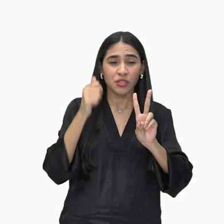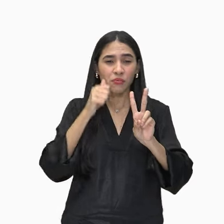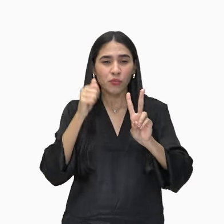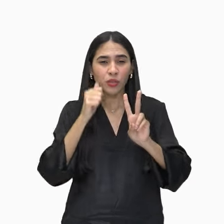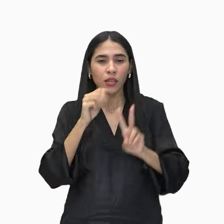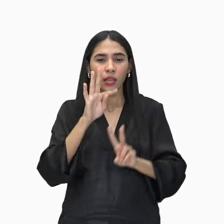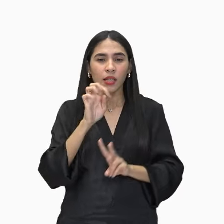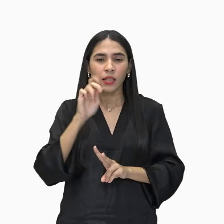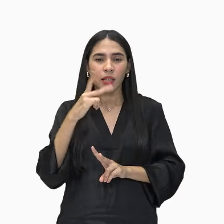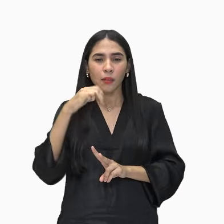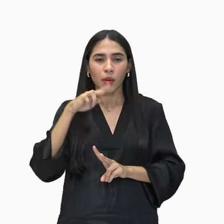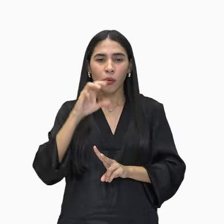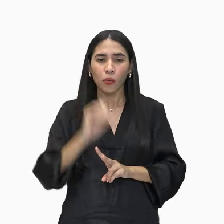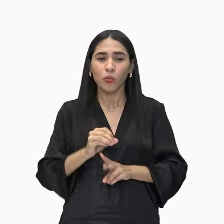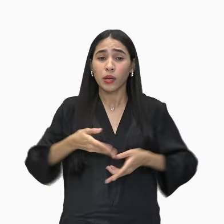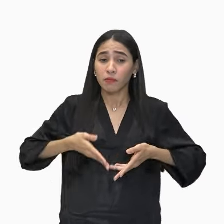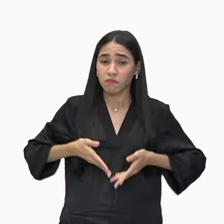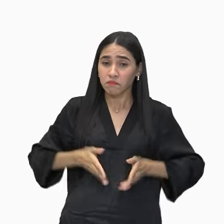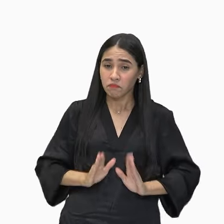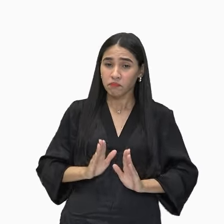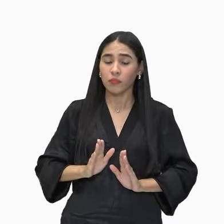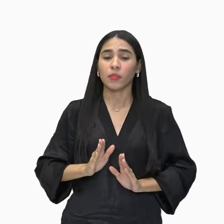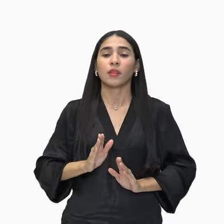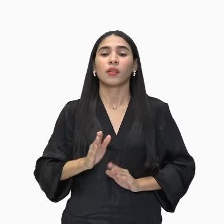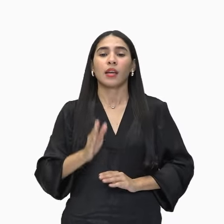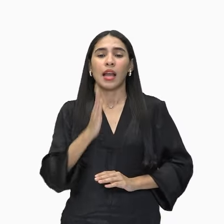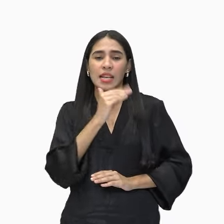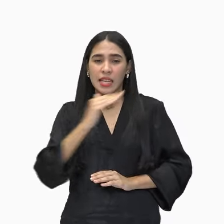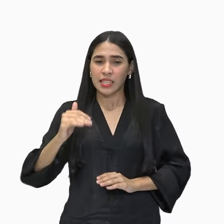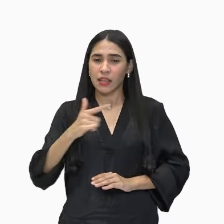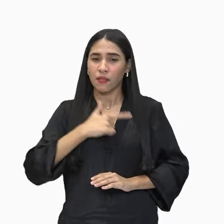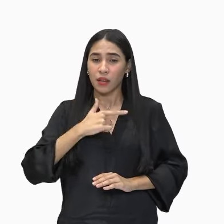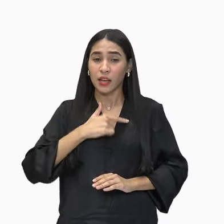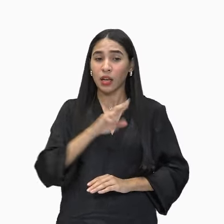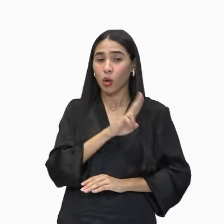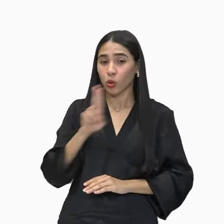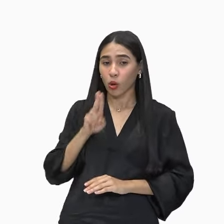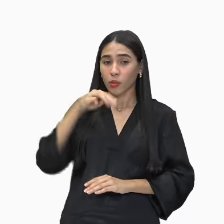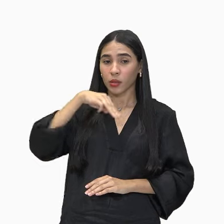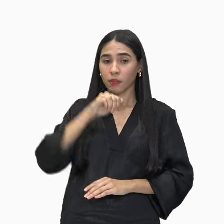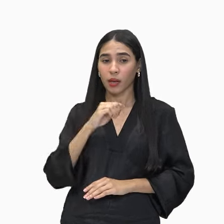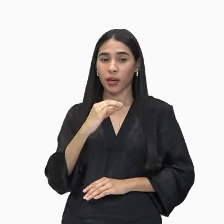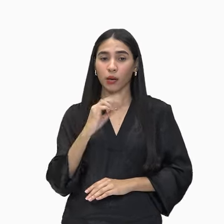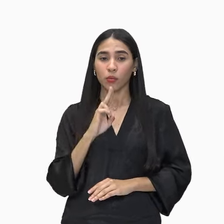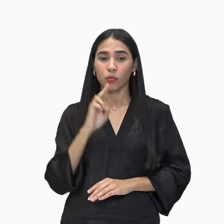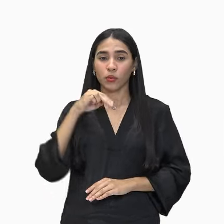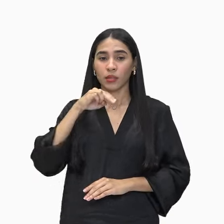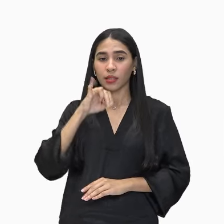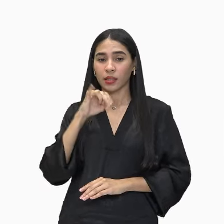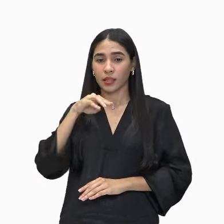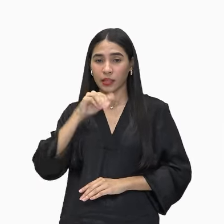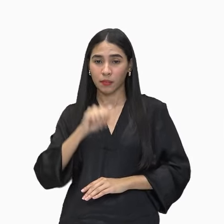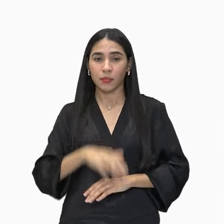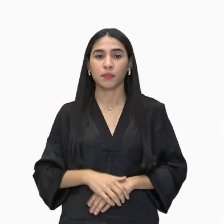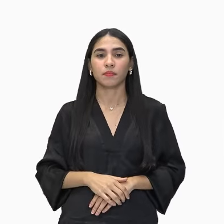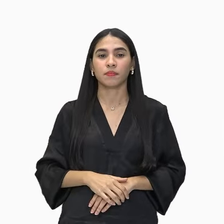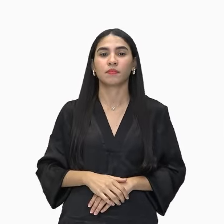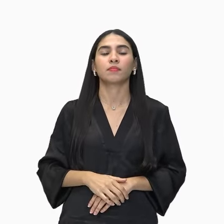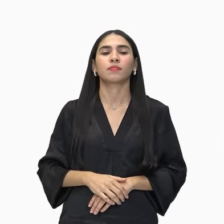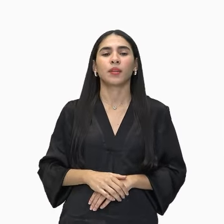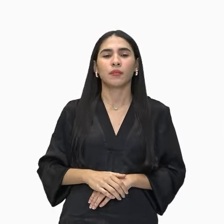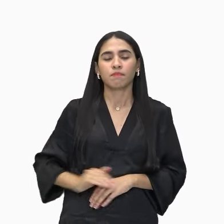pariu uma criança feia. Essa criança é que chamaram Macunaíma. Já na